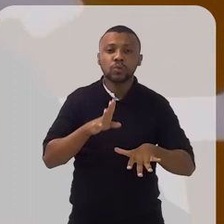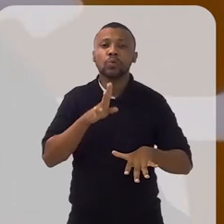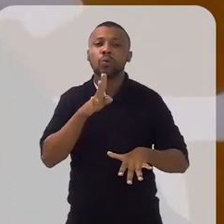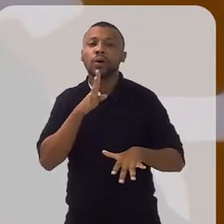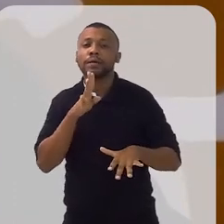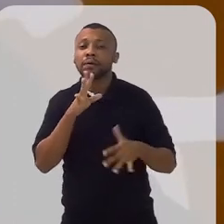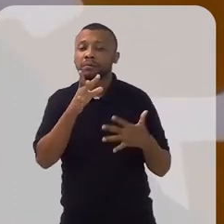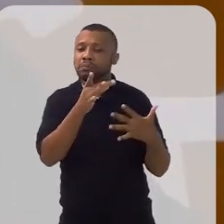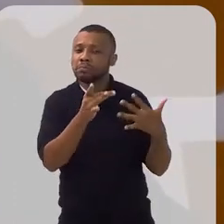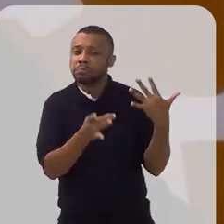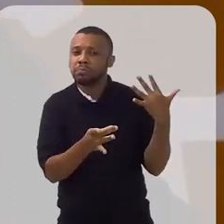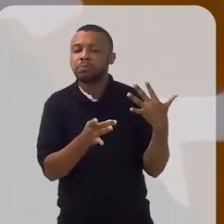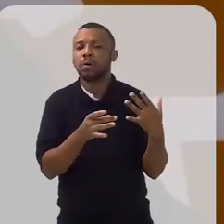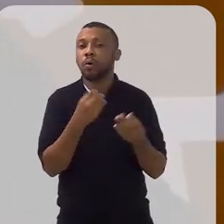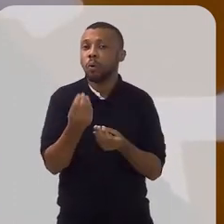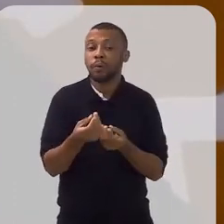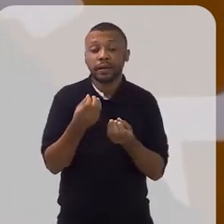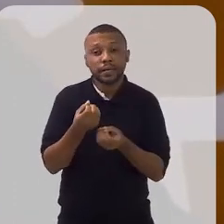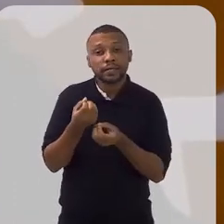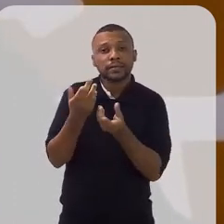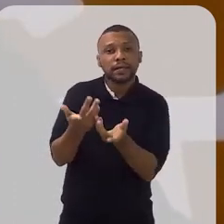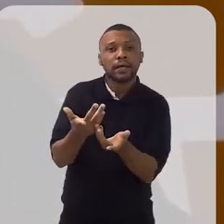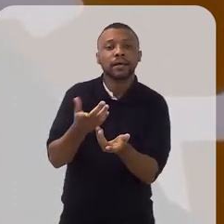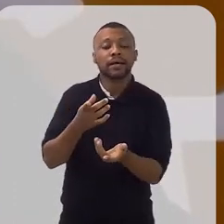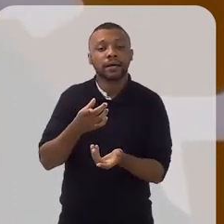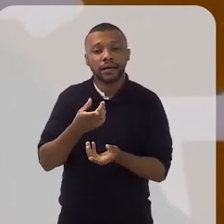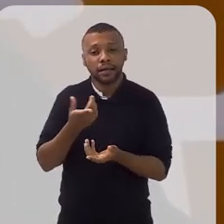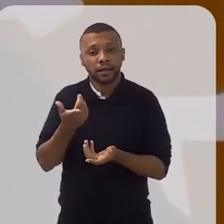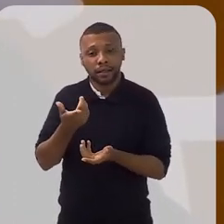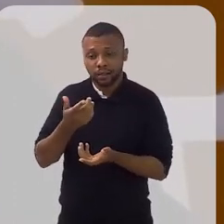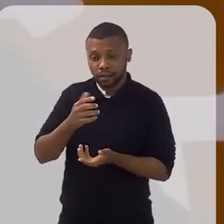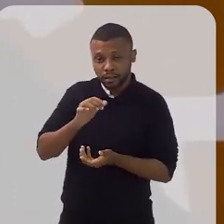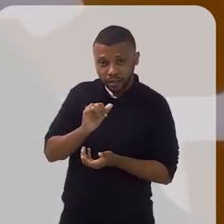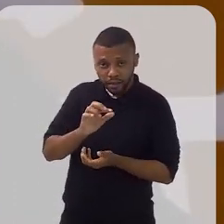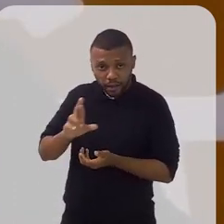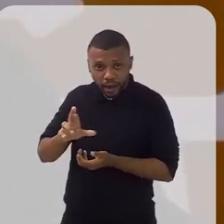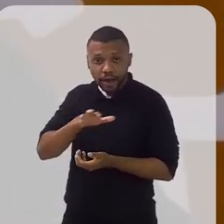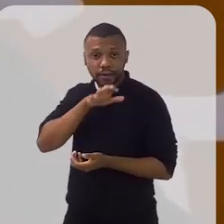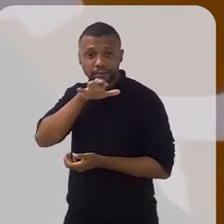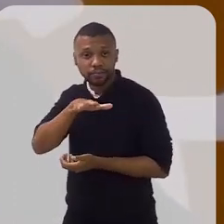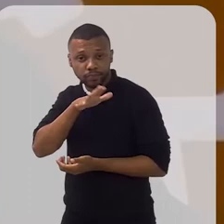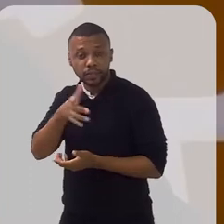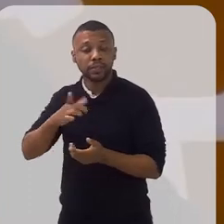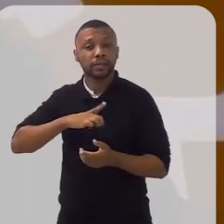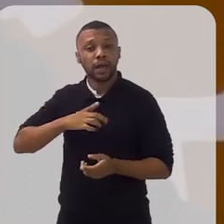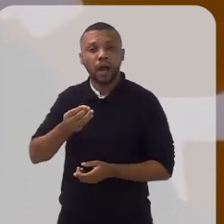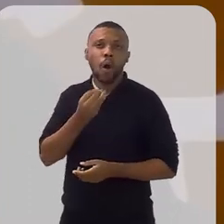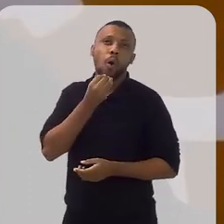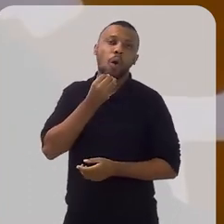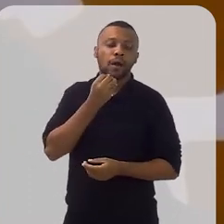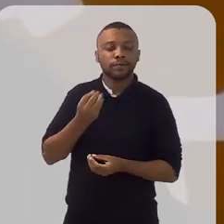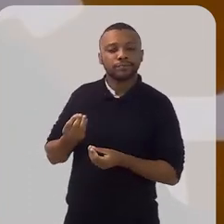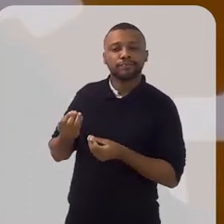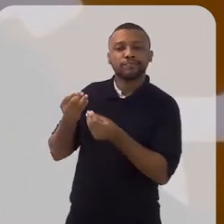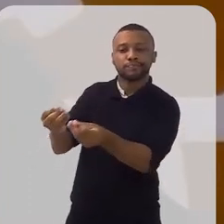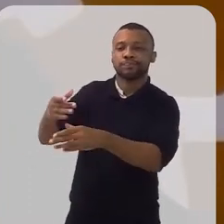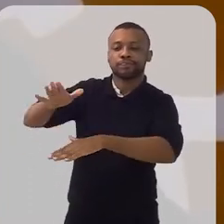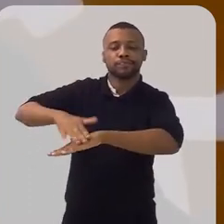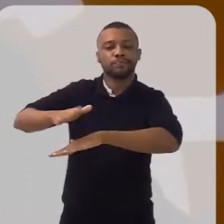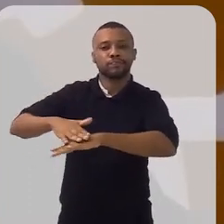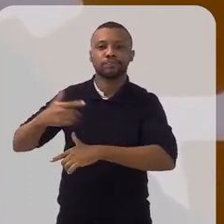conhecimento técnico para a entrega da declaração do imposto de renda, a gente tem a oportunidade de colocar na mão do contribuinte